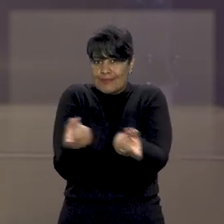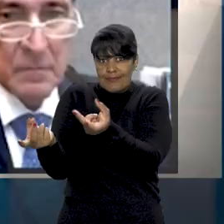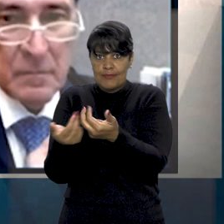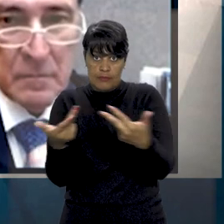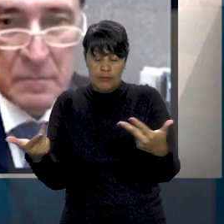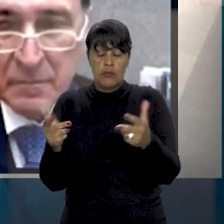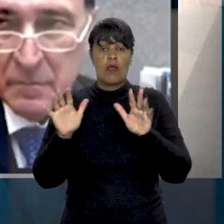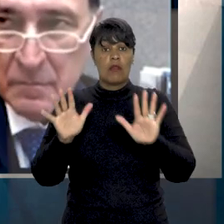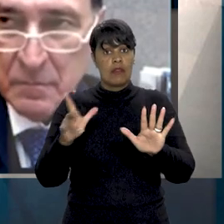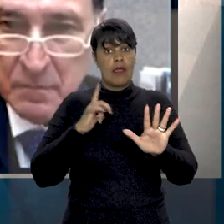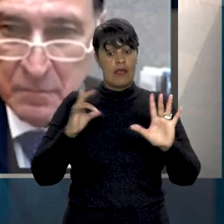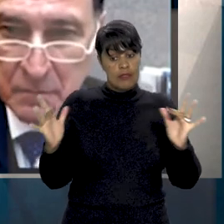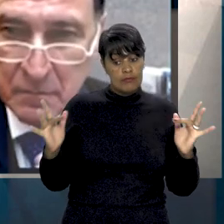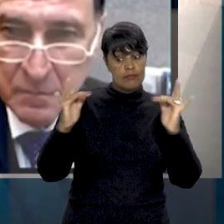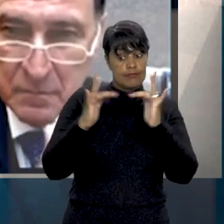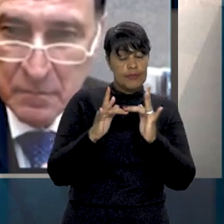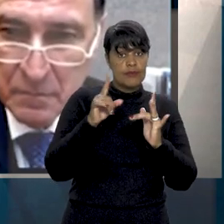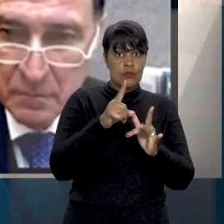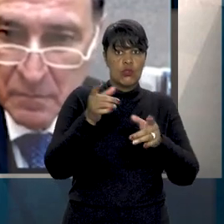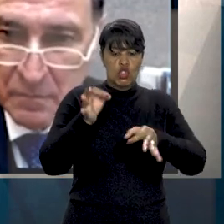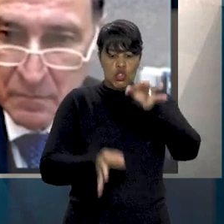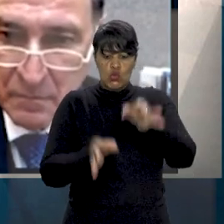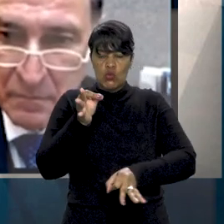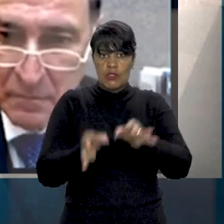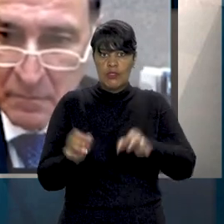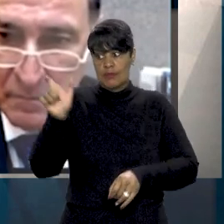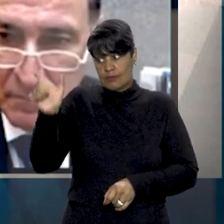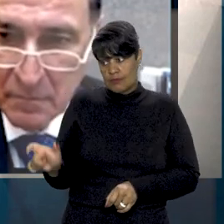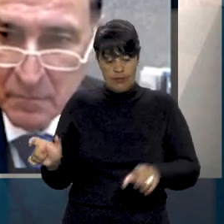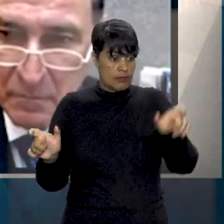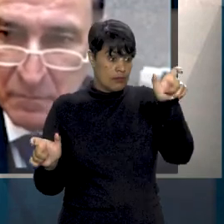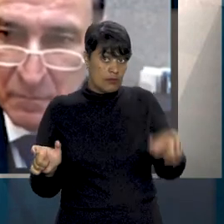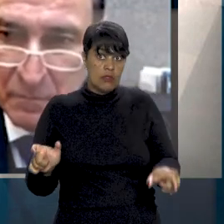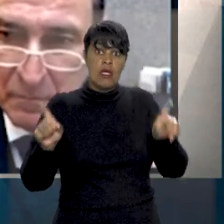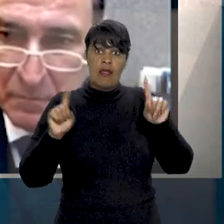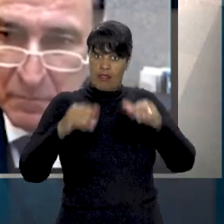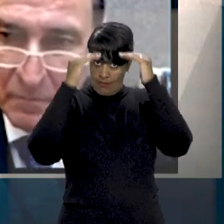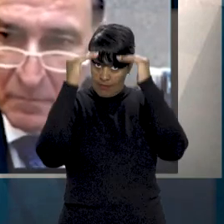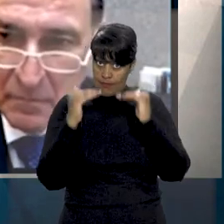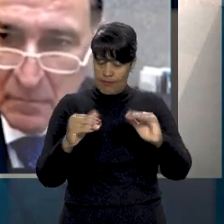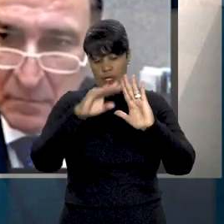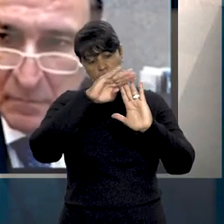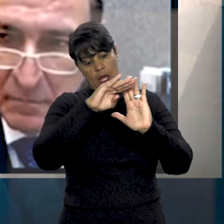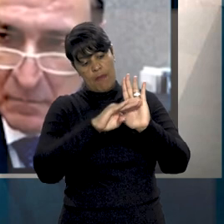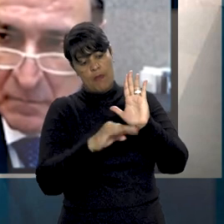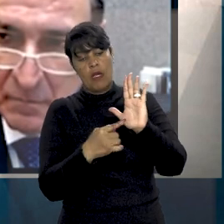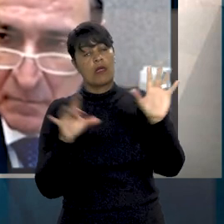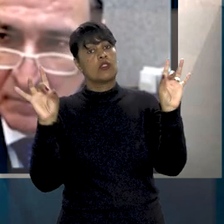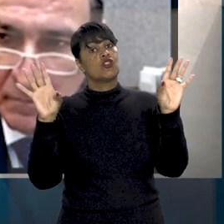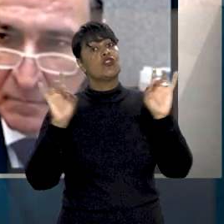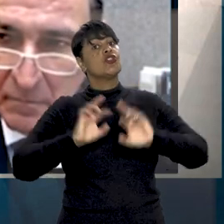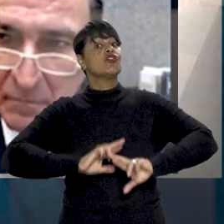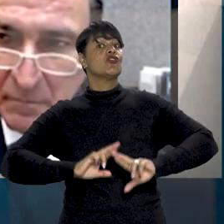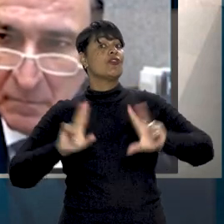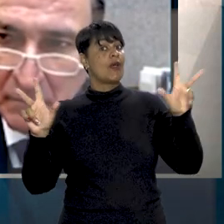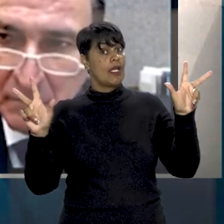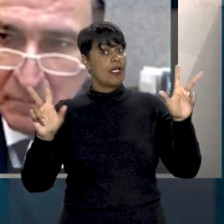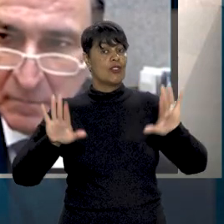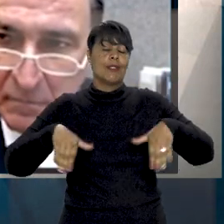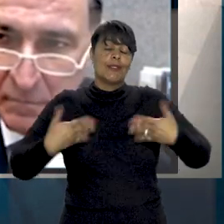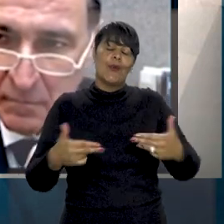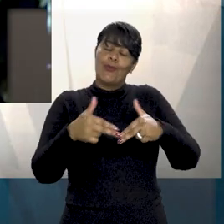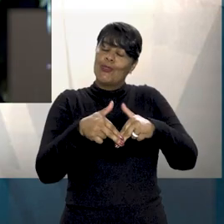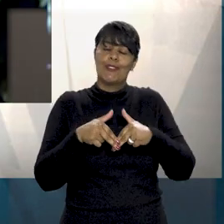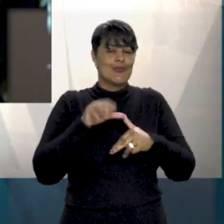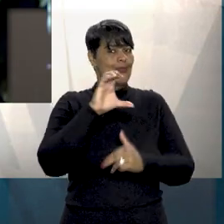relação jurídica entre a recorrente e o investidor é regulamentada por normas especiais, razão pela qual não incide